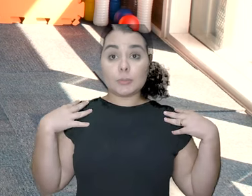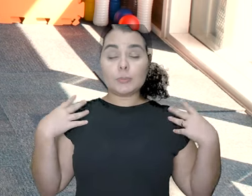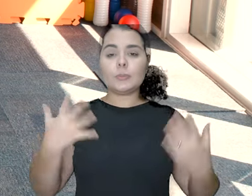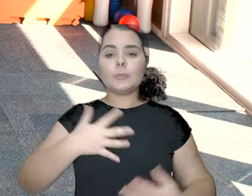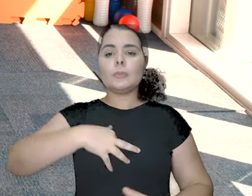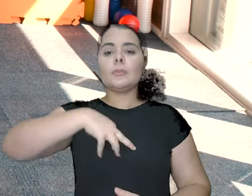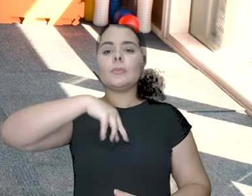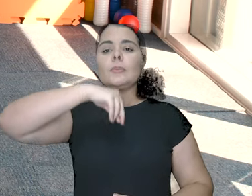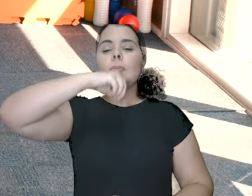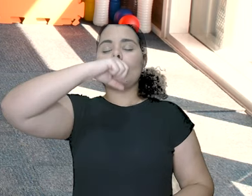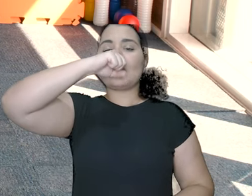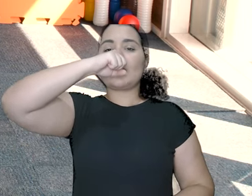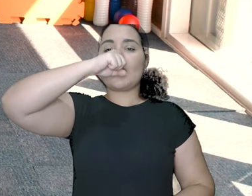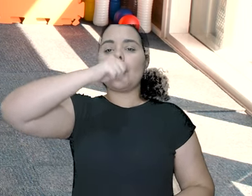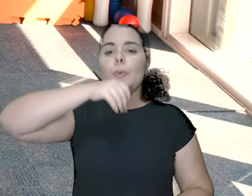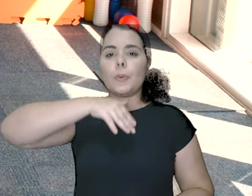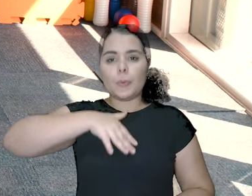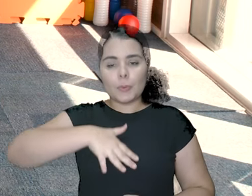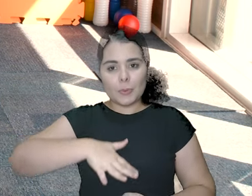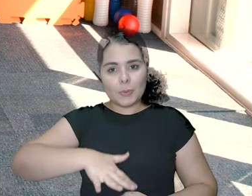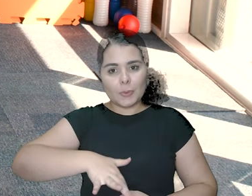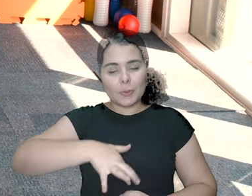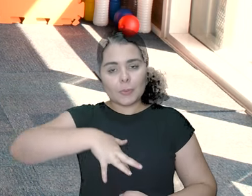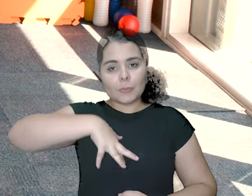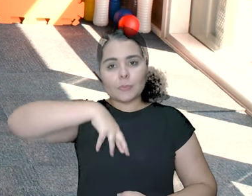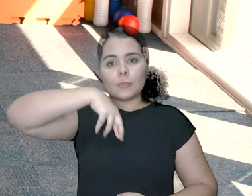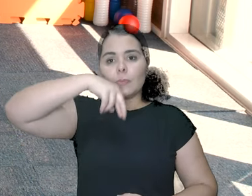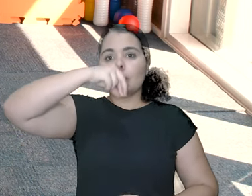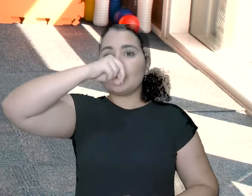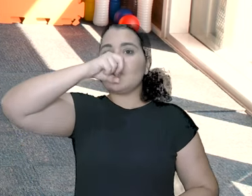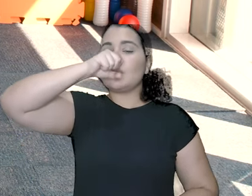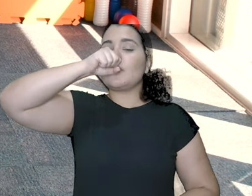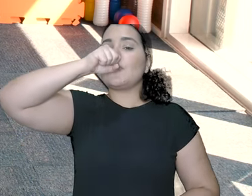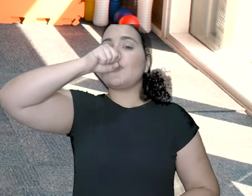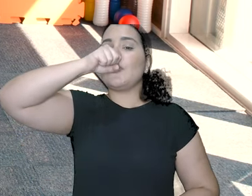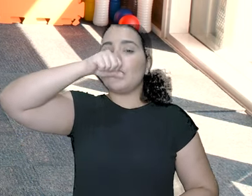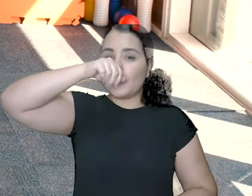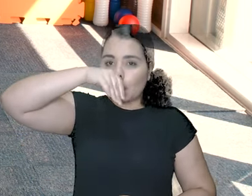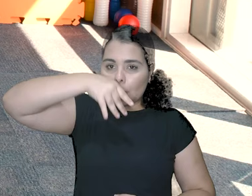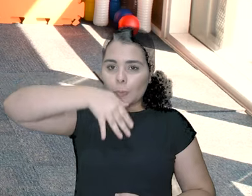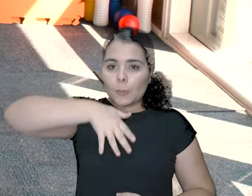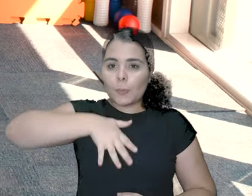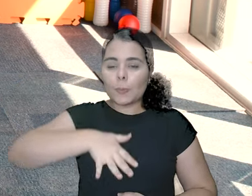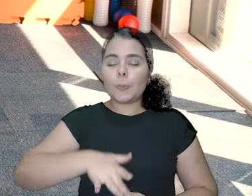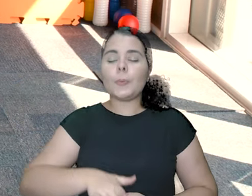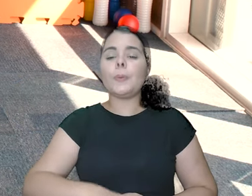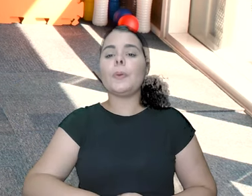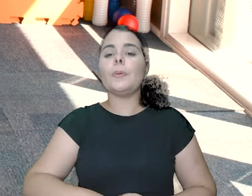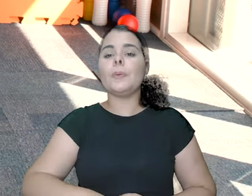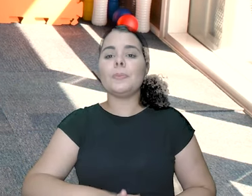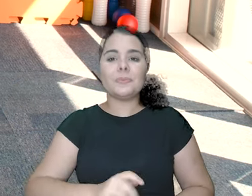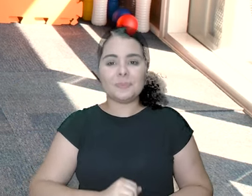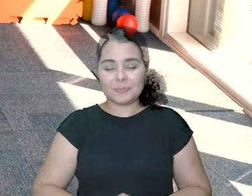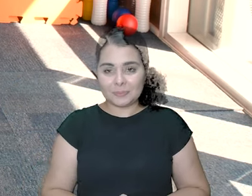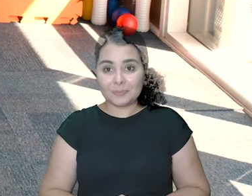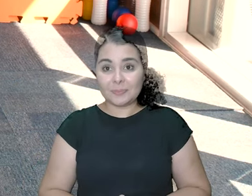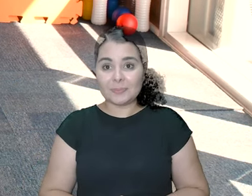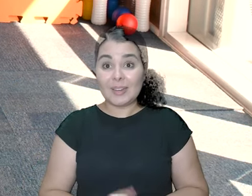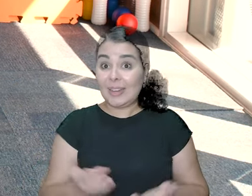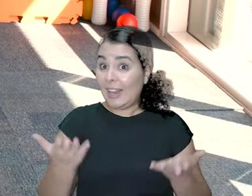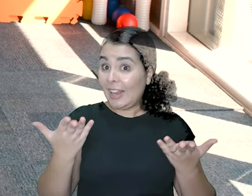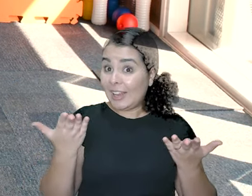bom? E solta o ar. Inspira. Solta o ar. Inspira.